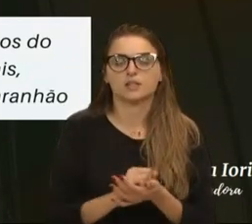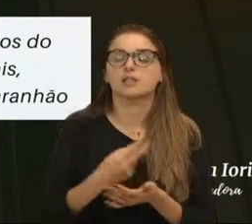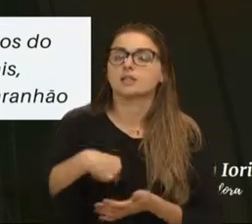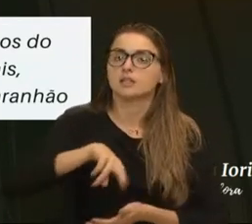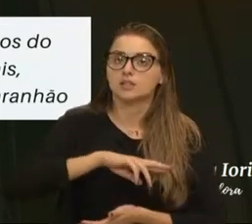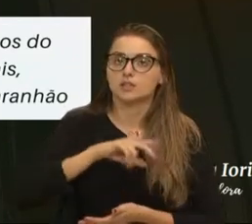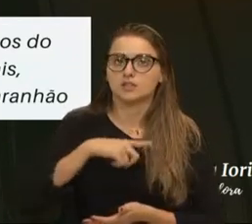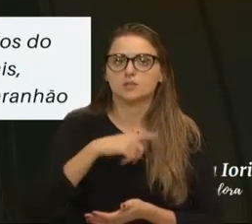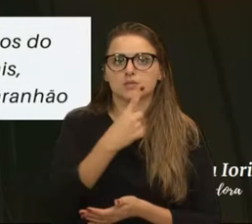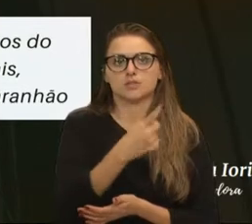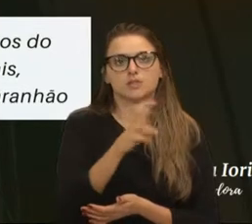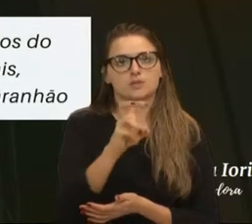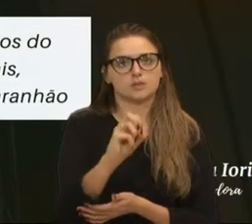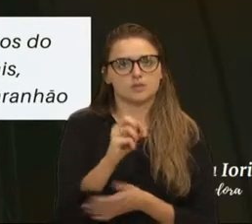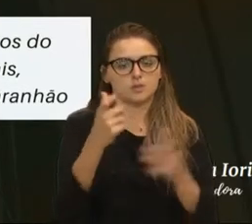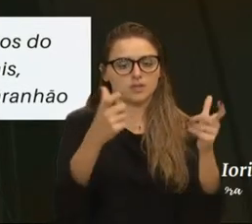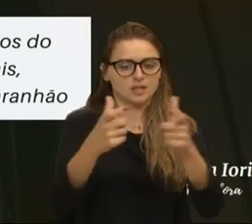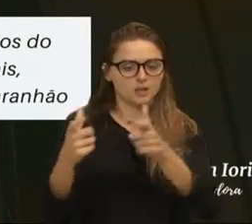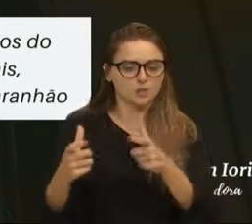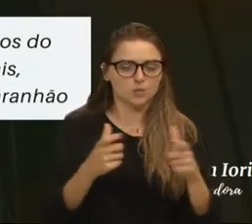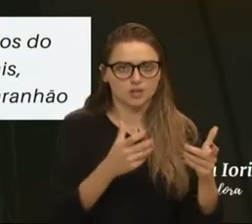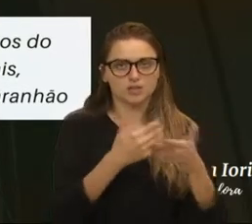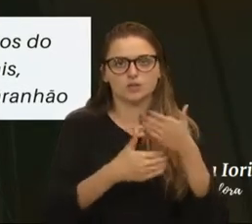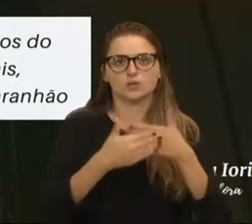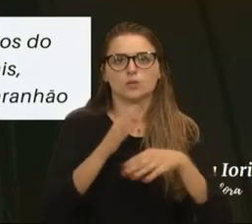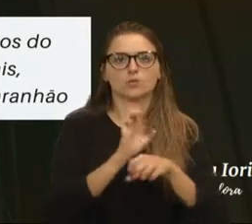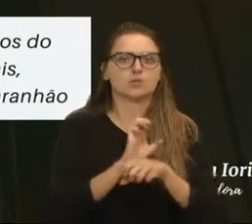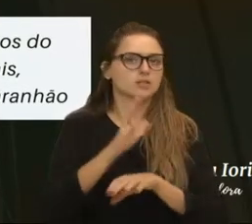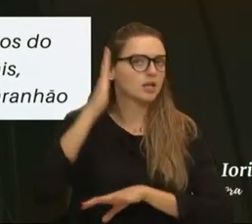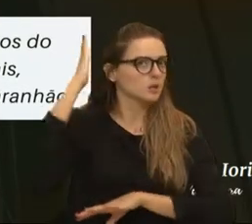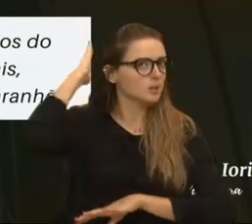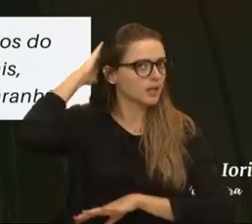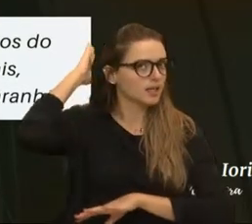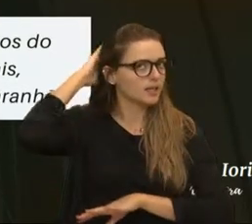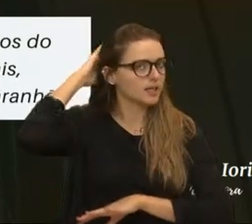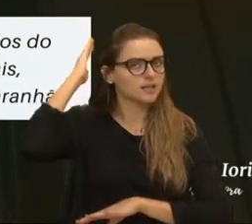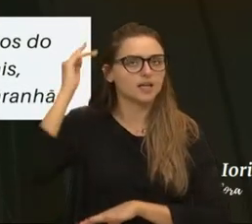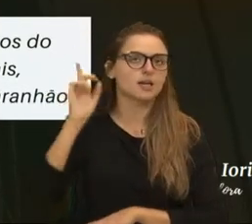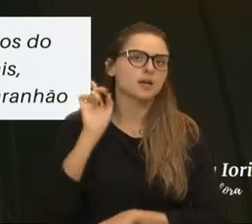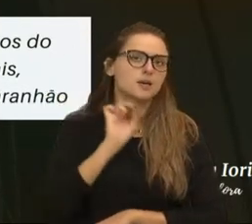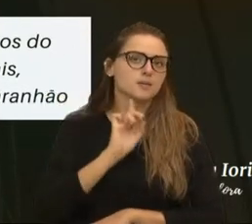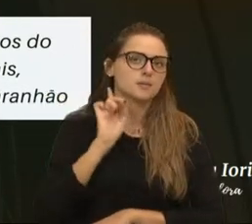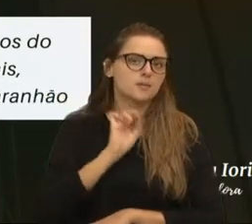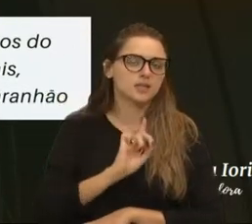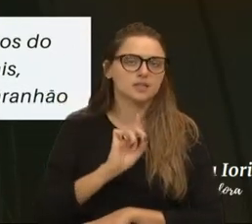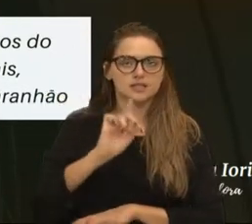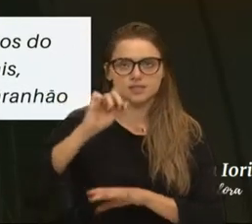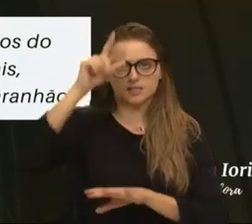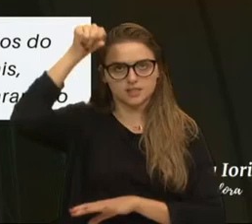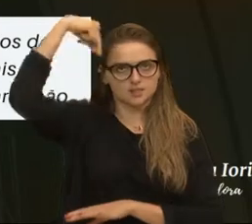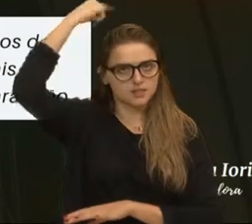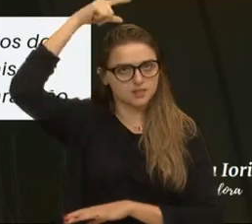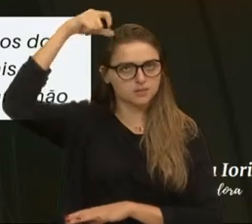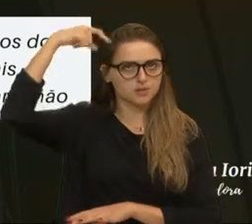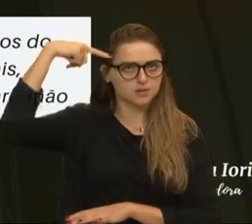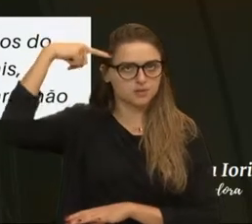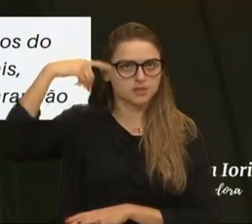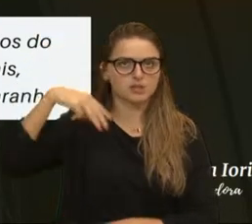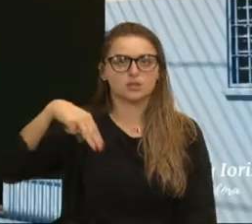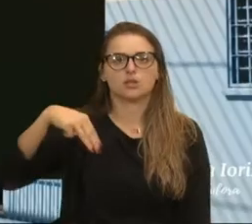temos 150 unidades distribuídas no Estado do Paraná, Minas Gerais, Espírito Santo e Maranhão.